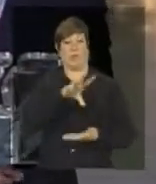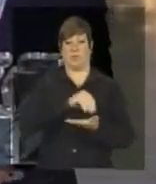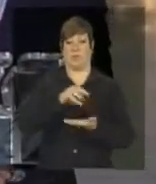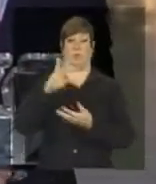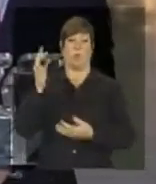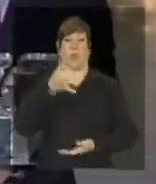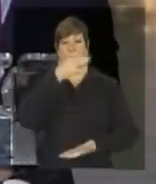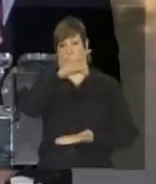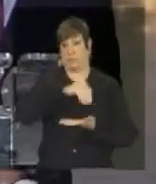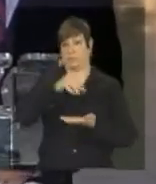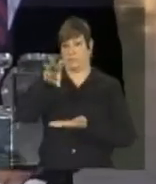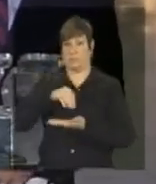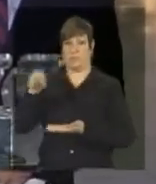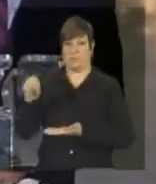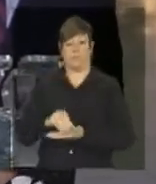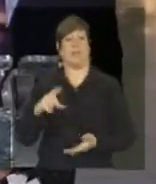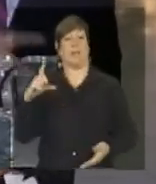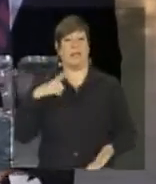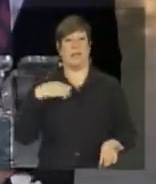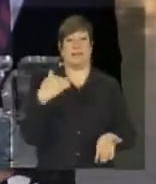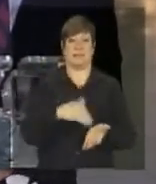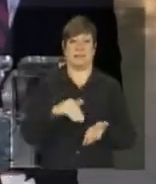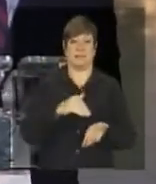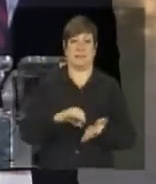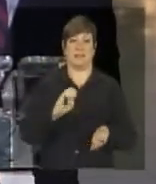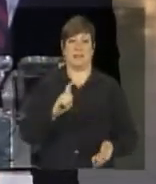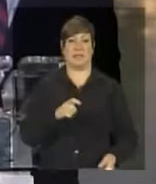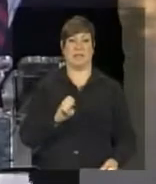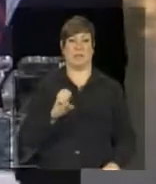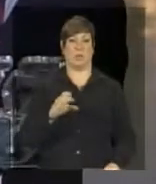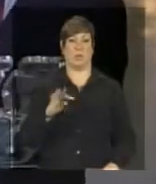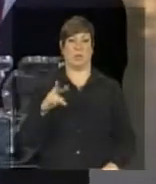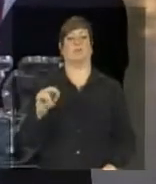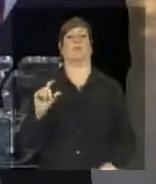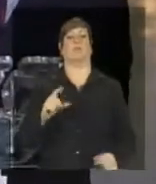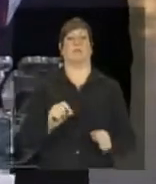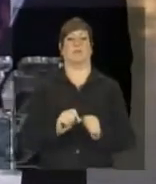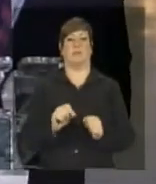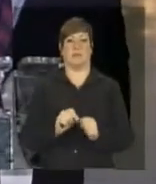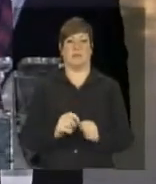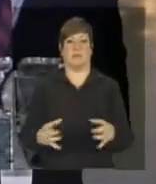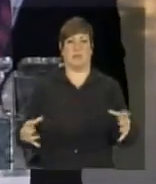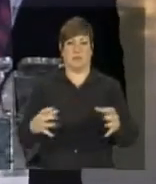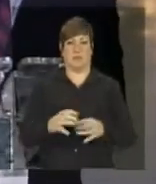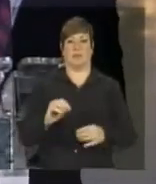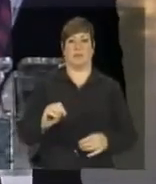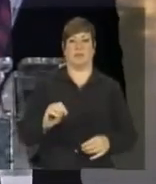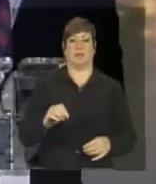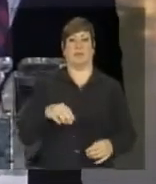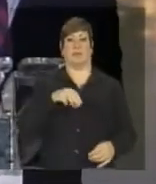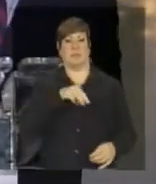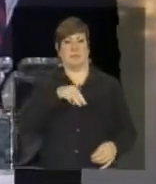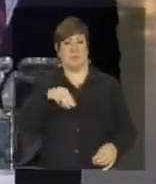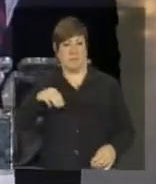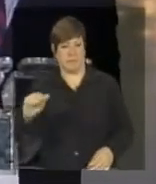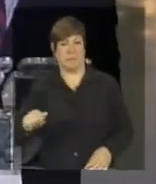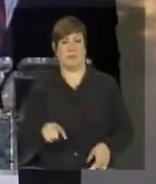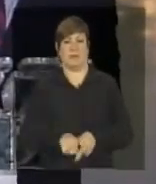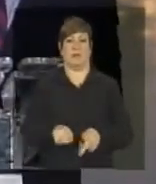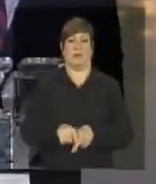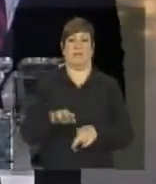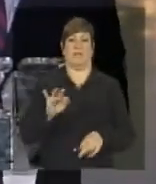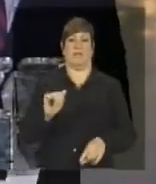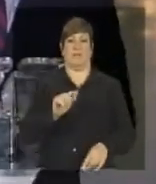como vocês sabem, há uma secretaria executiva da Comissão Nacional que é integrada por meio ambiente, Itamaraty, fazendas e desenvolvimento